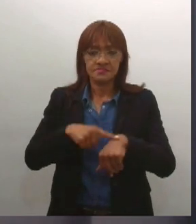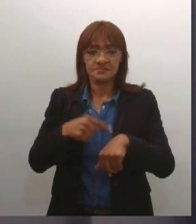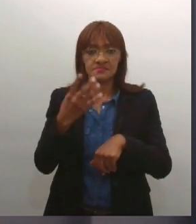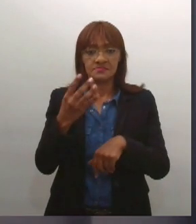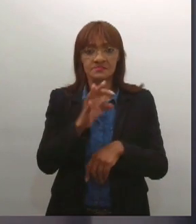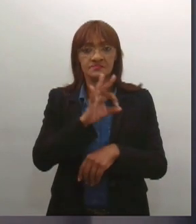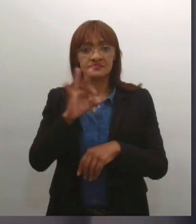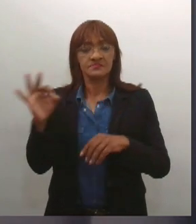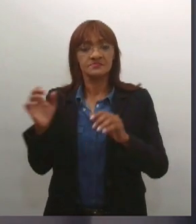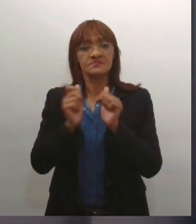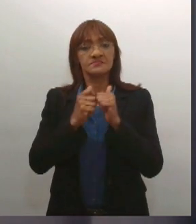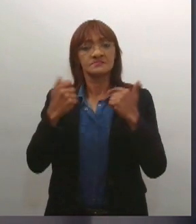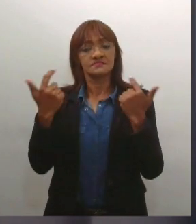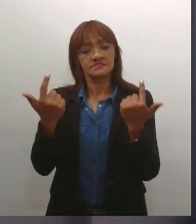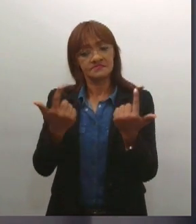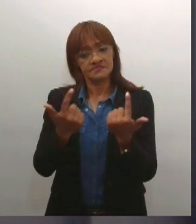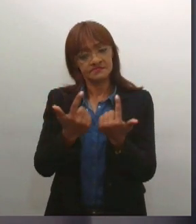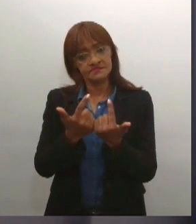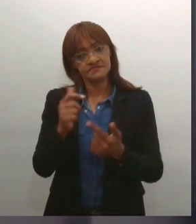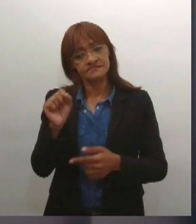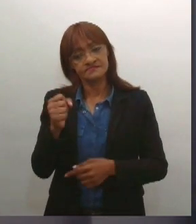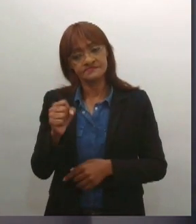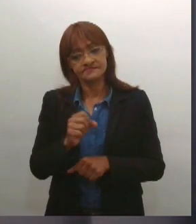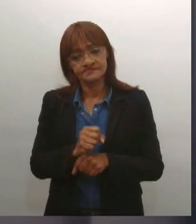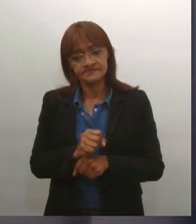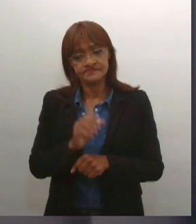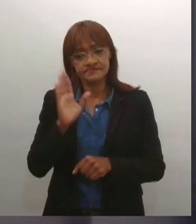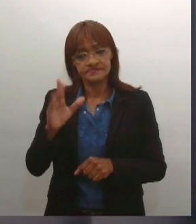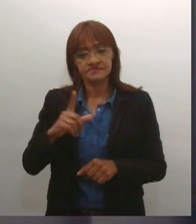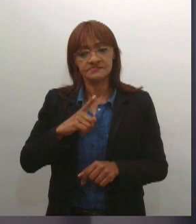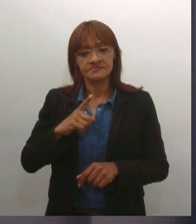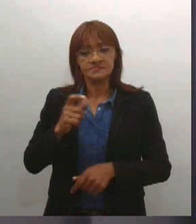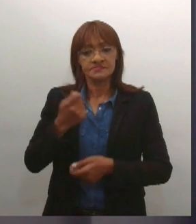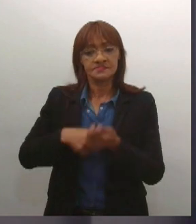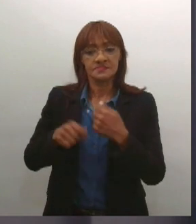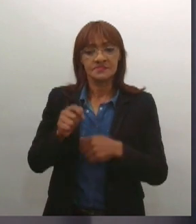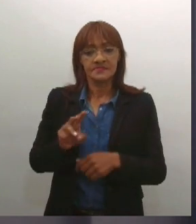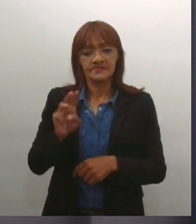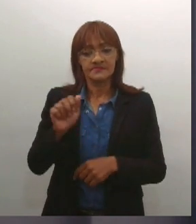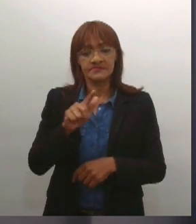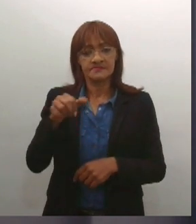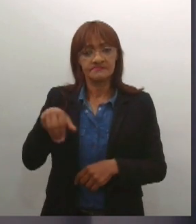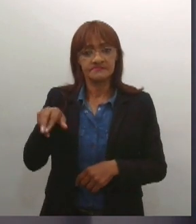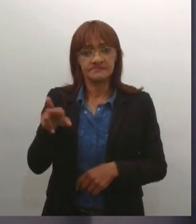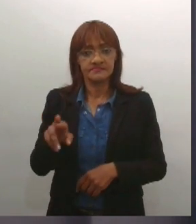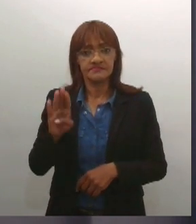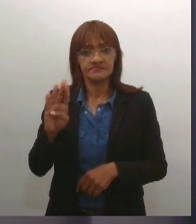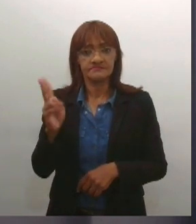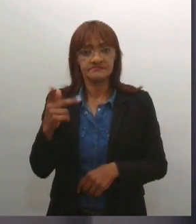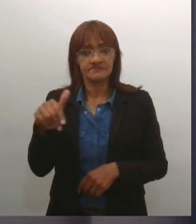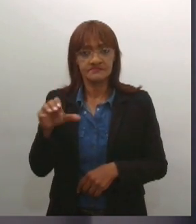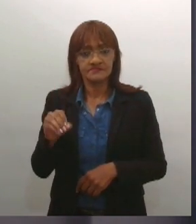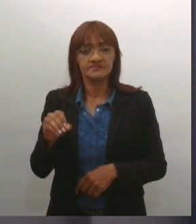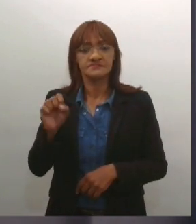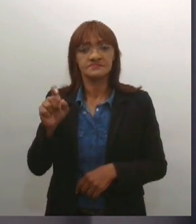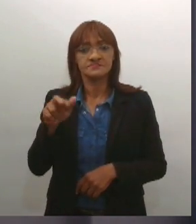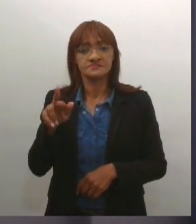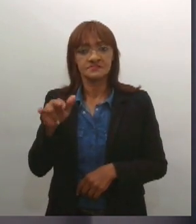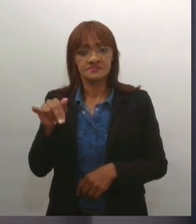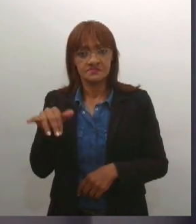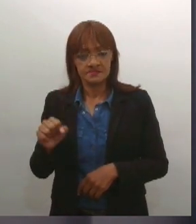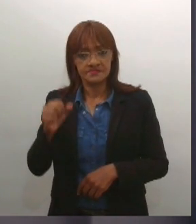Legislativa de Sergipe irá homenagear o economista Valmir Bruno Soares, com título de cidadania sergipana. A